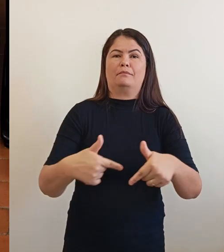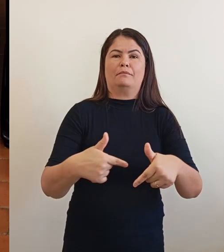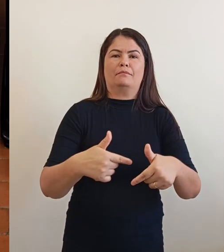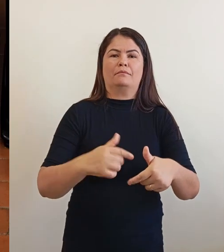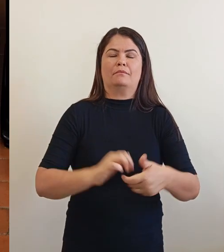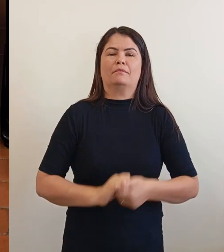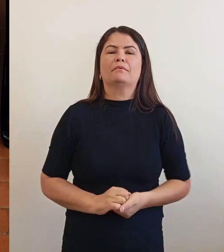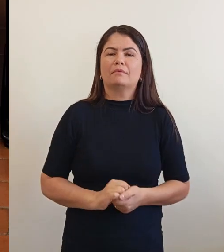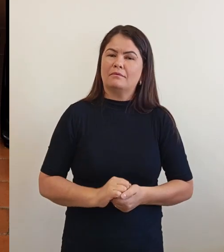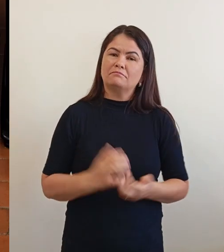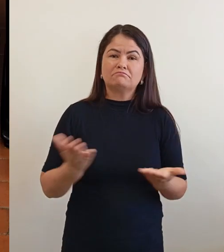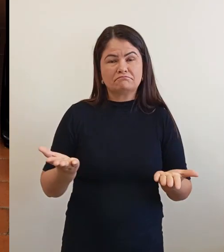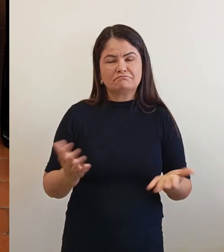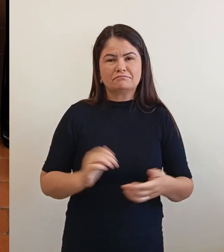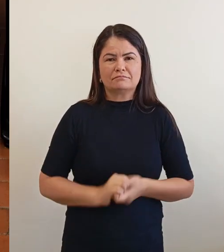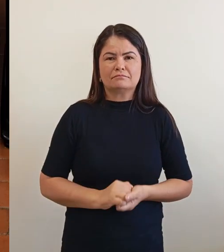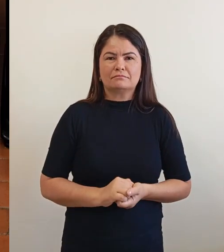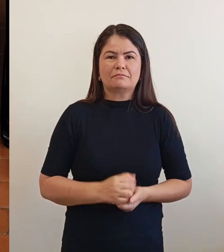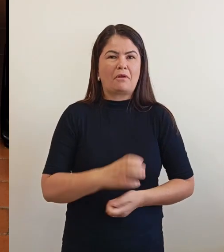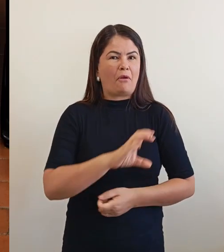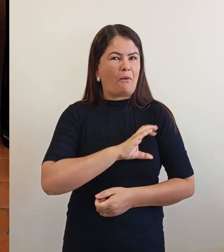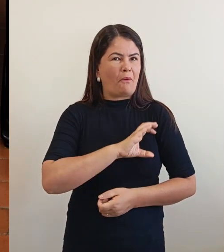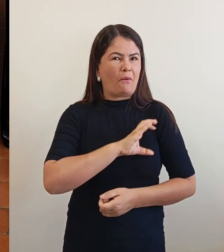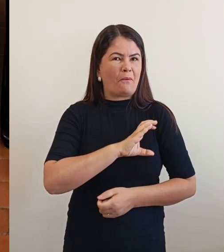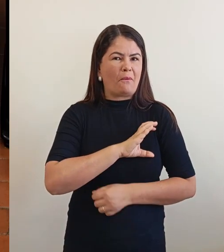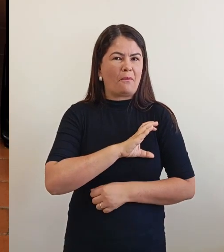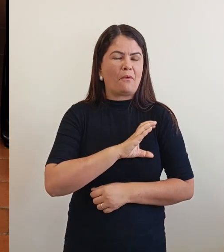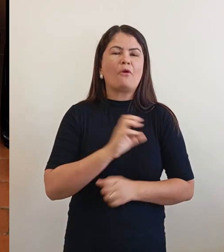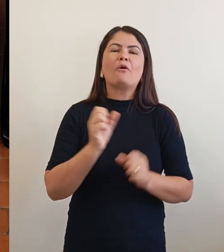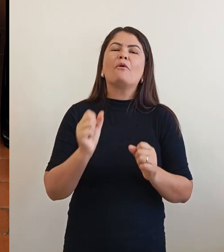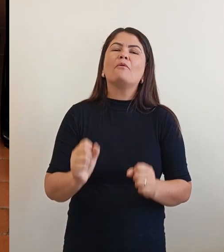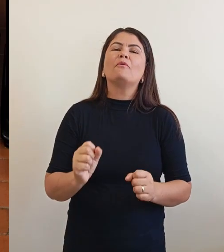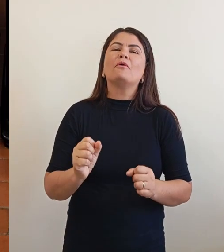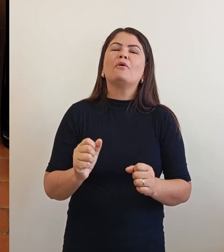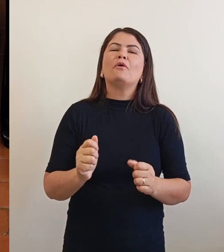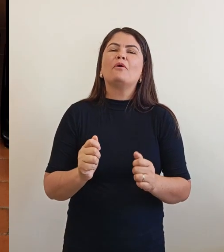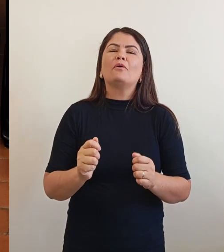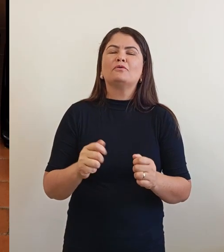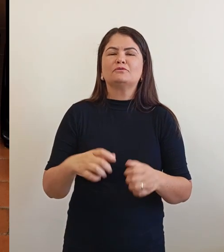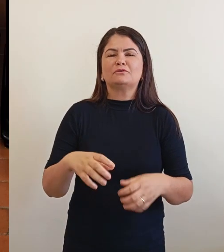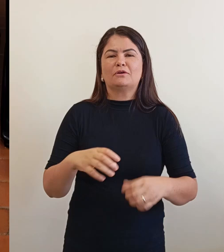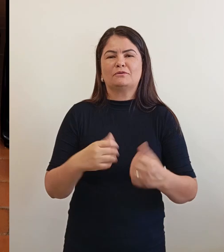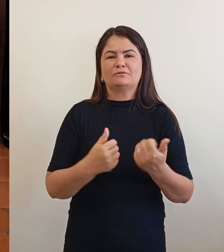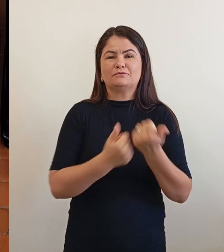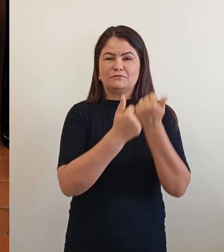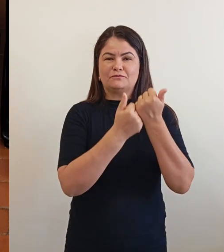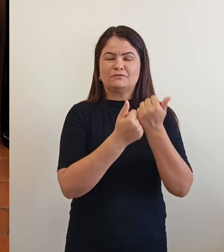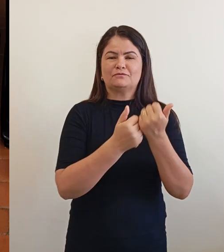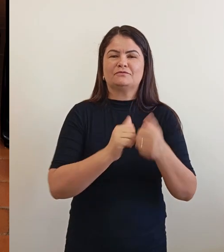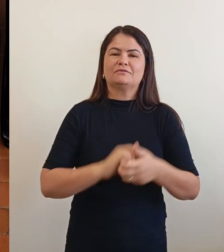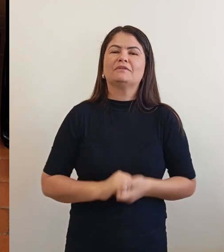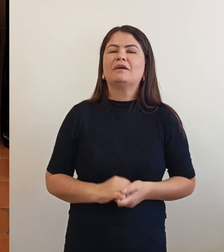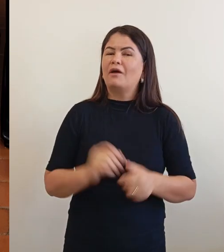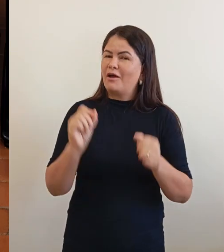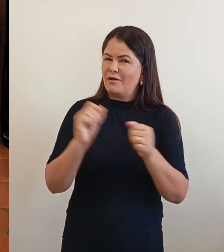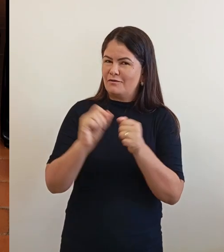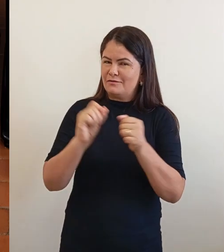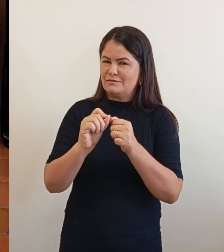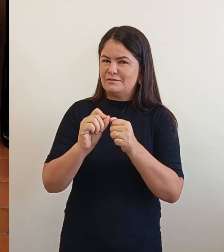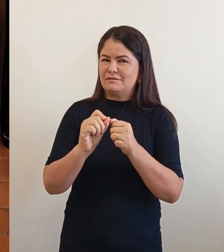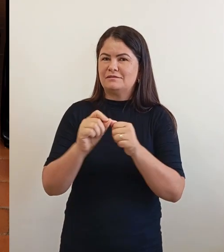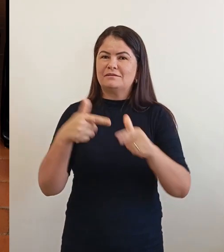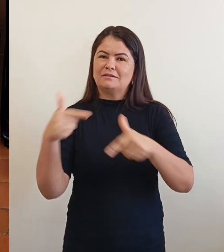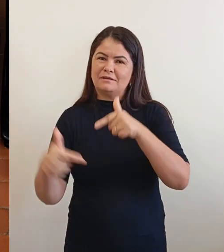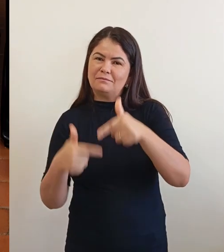Quem sabe a nossa colega aqui pode estar nos assessorando juntos, né? Poder a gente fazer esse trabalho